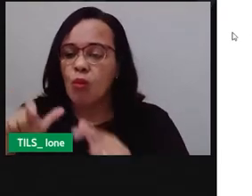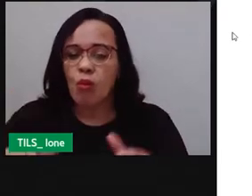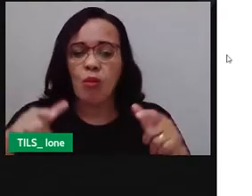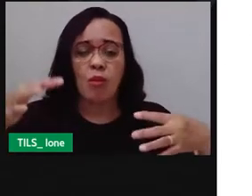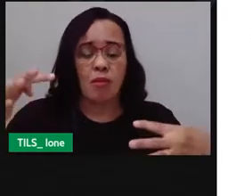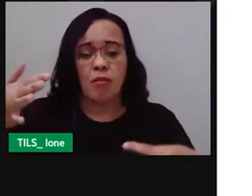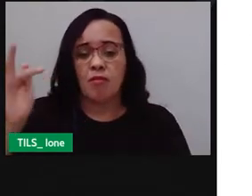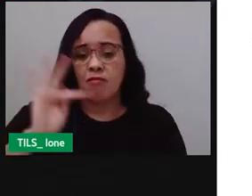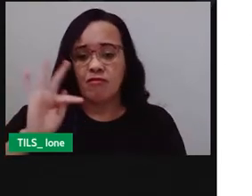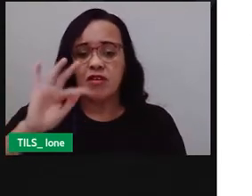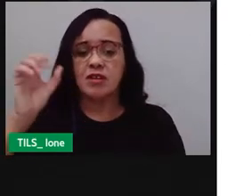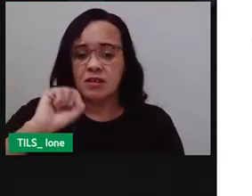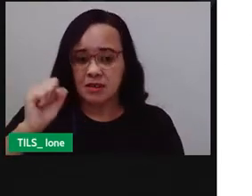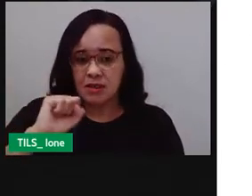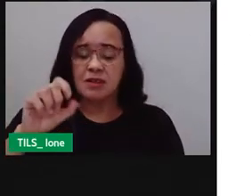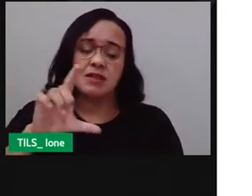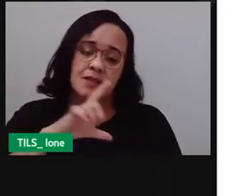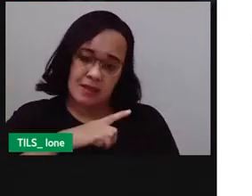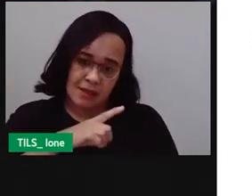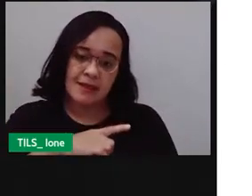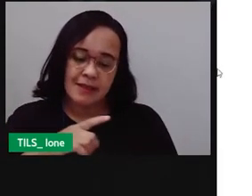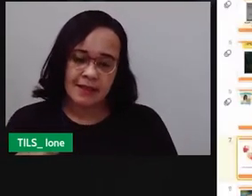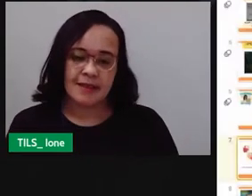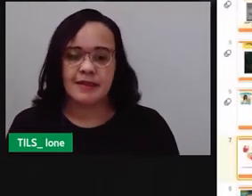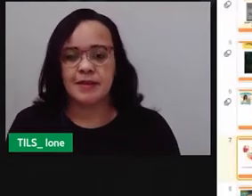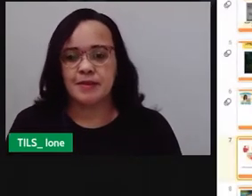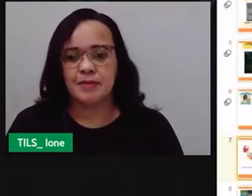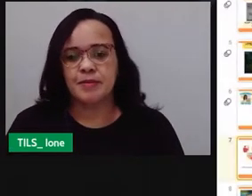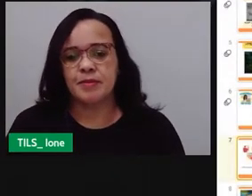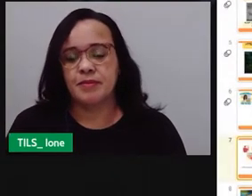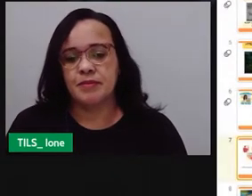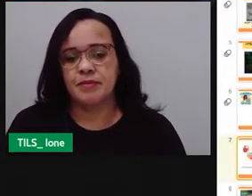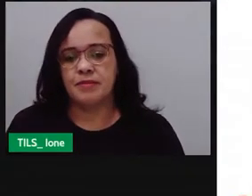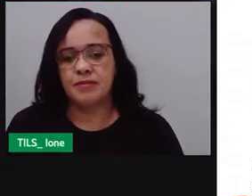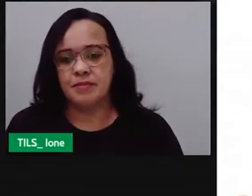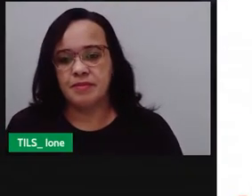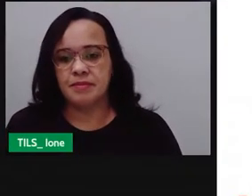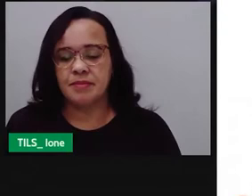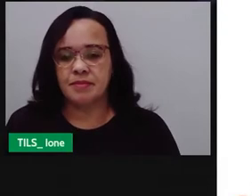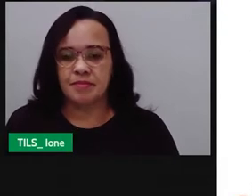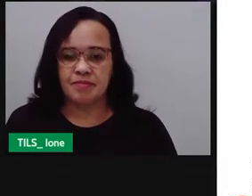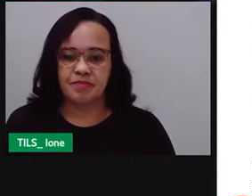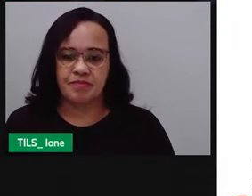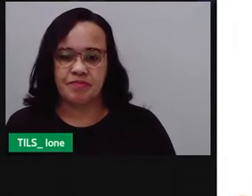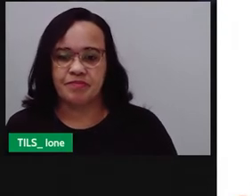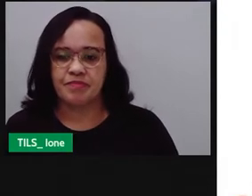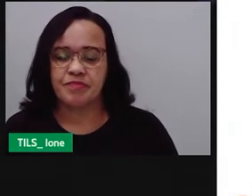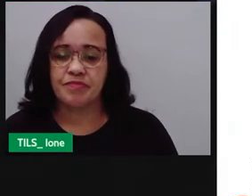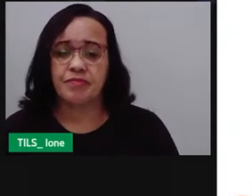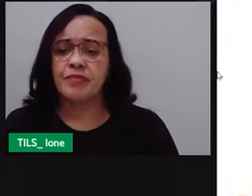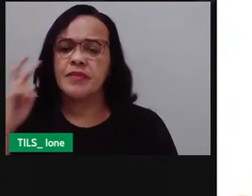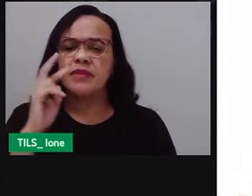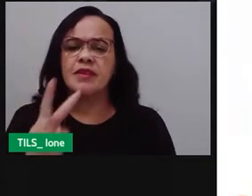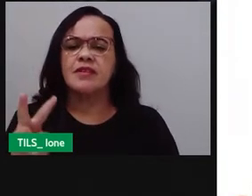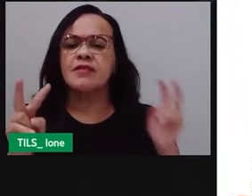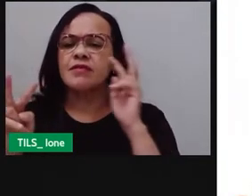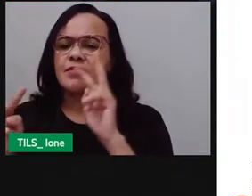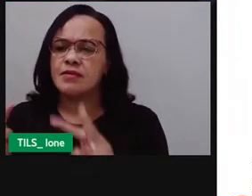os pontos turísticos, eles são buscados pelos turistas